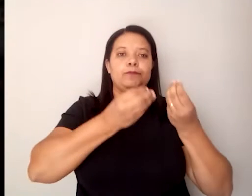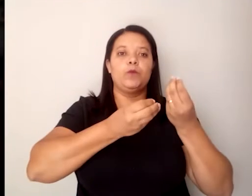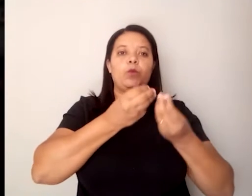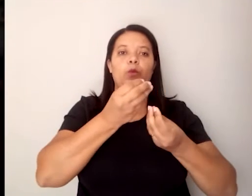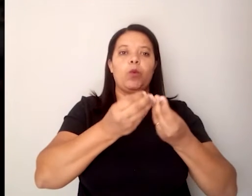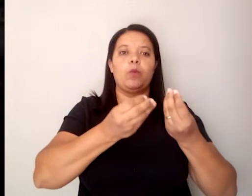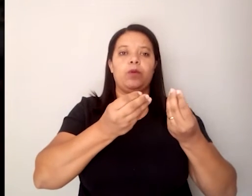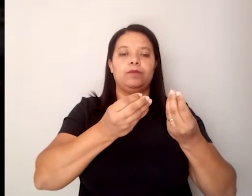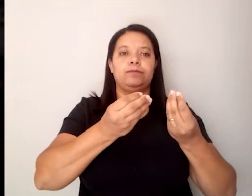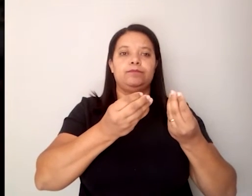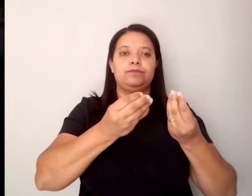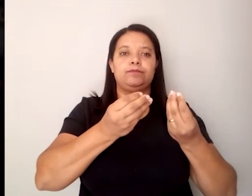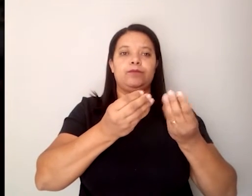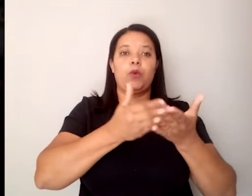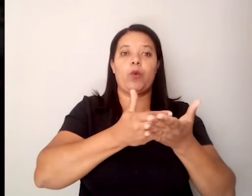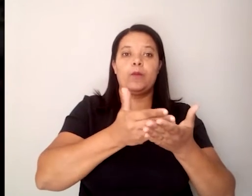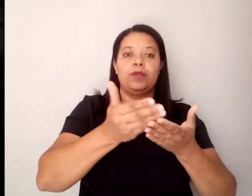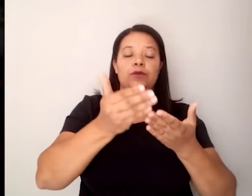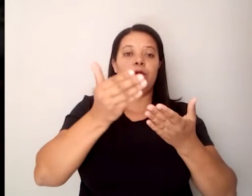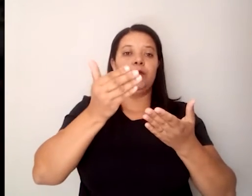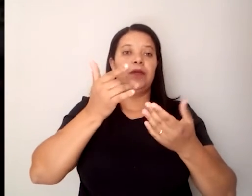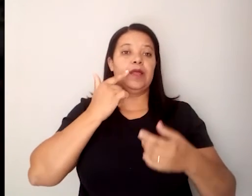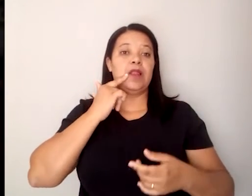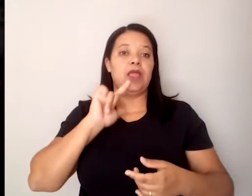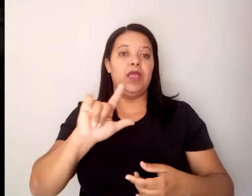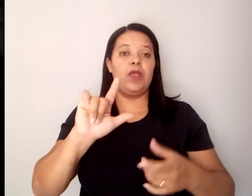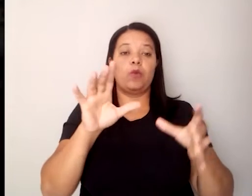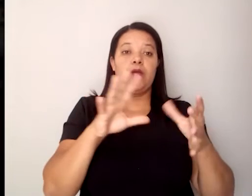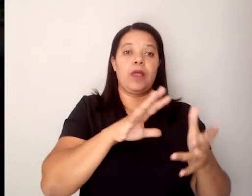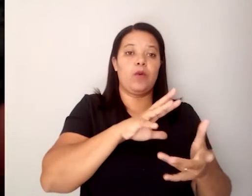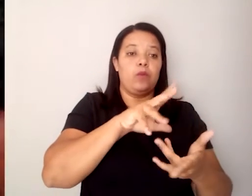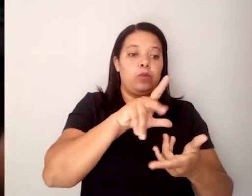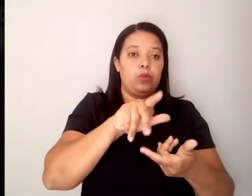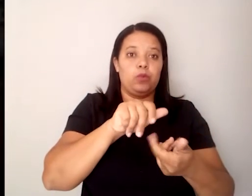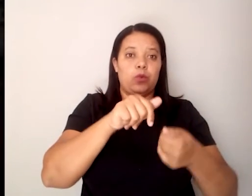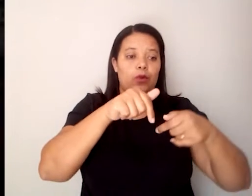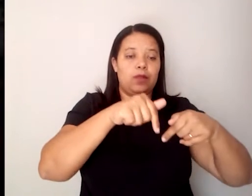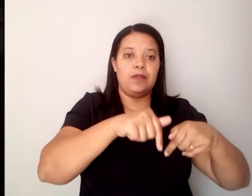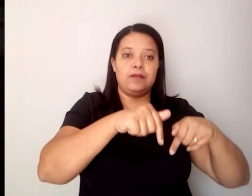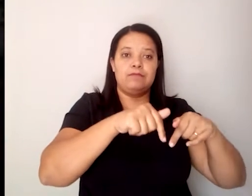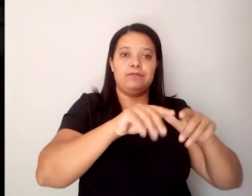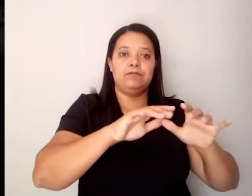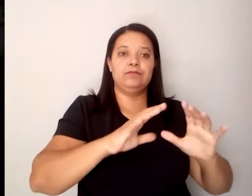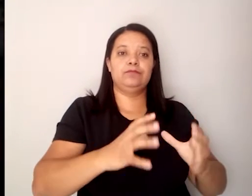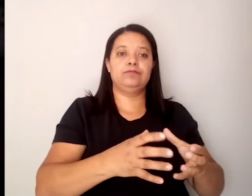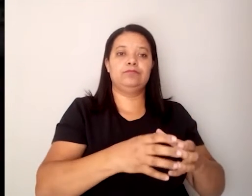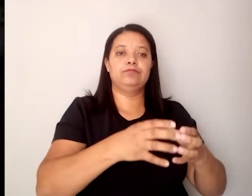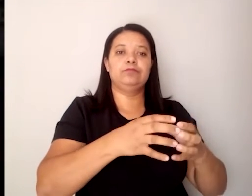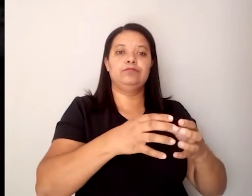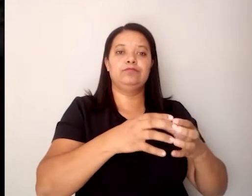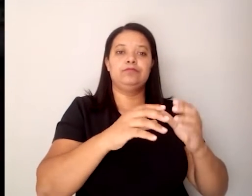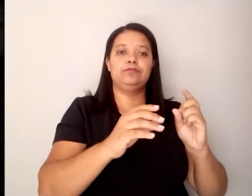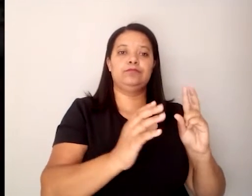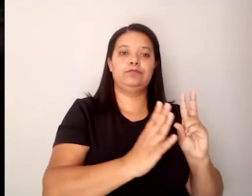das línguas e do mundo das aldeias na paisagem da cidade